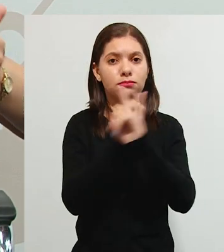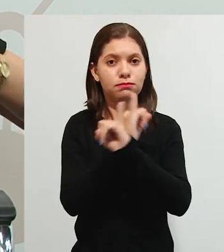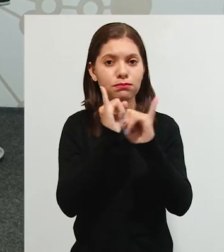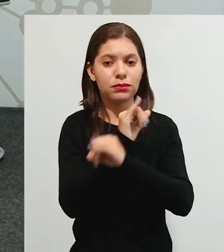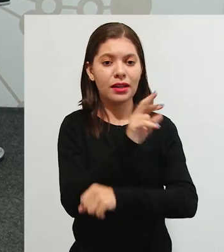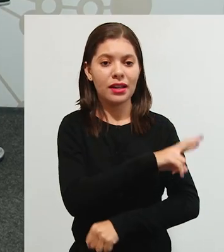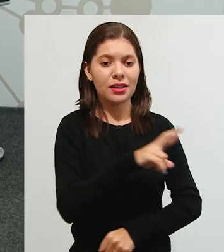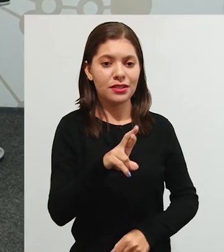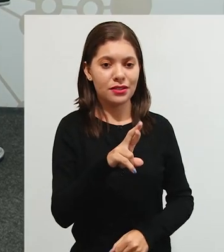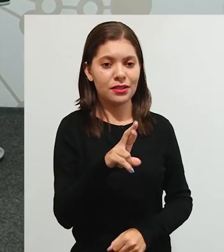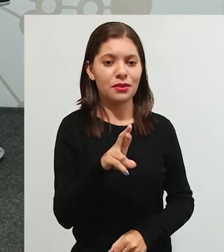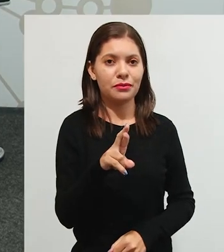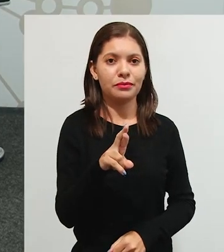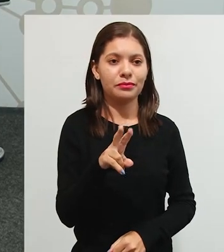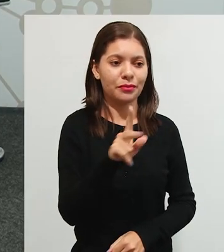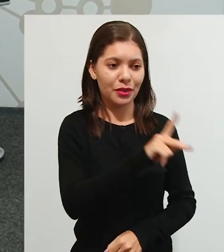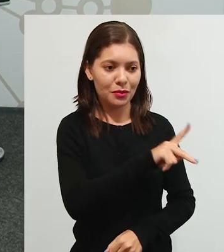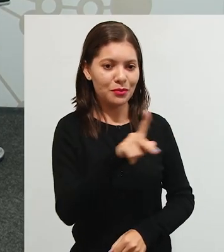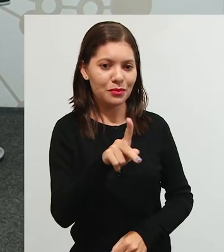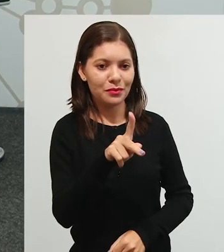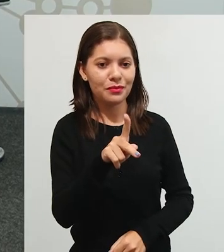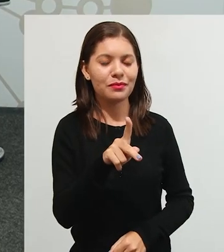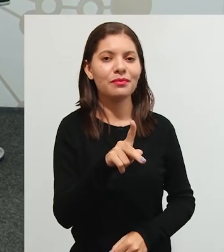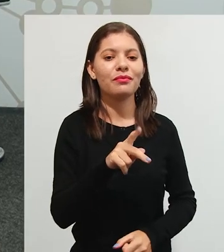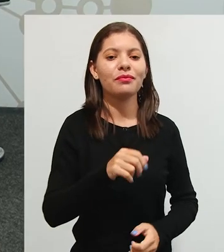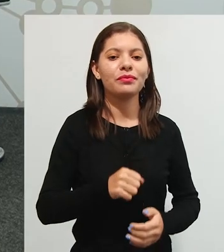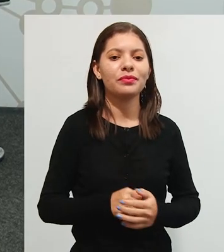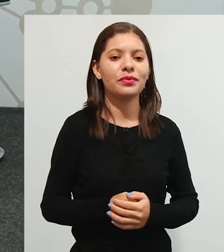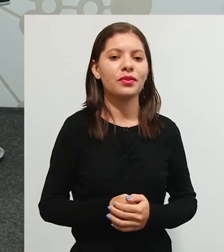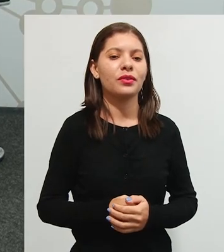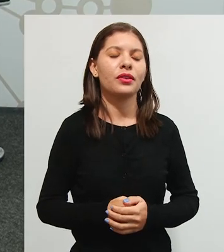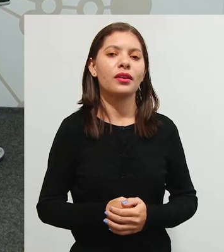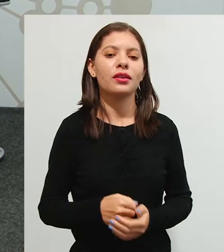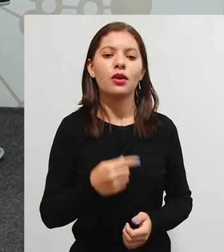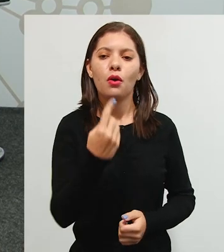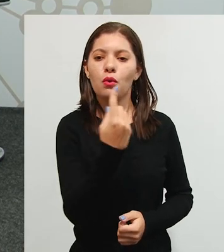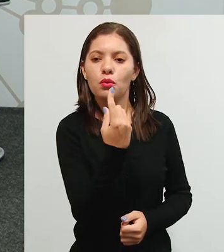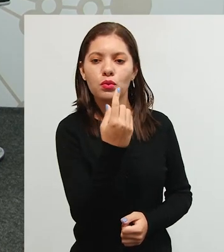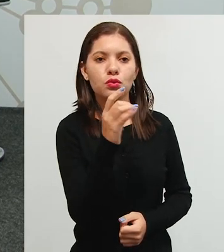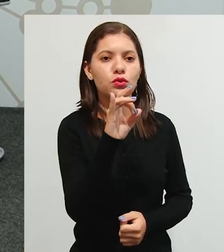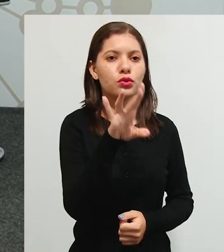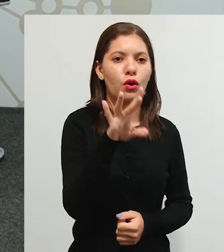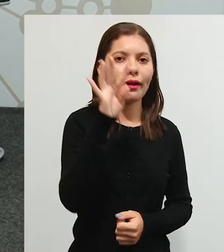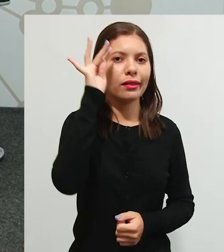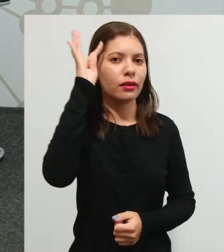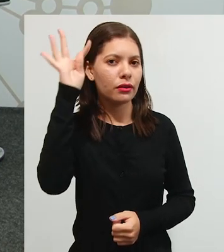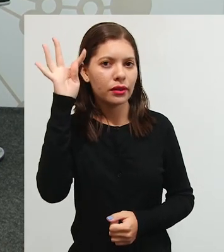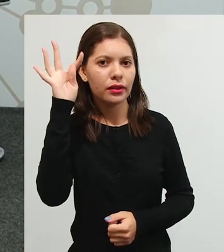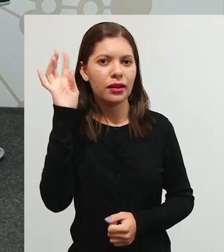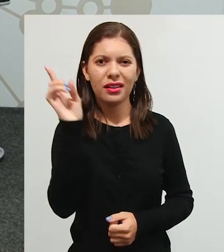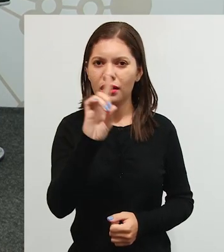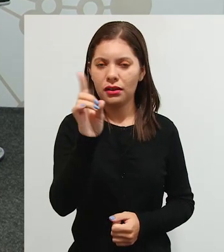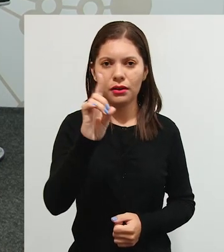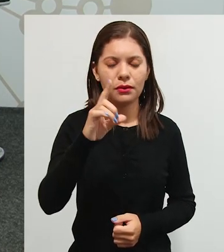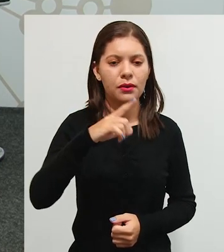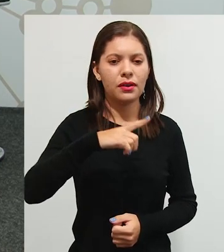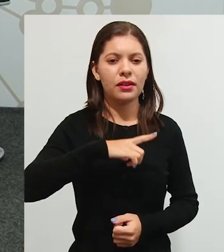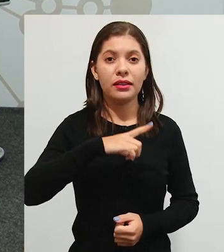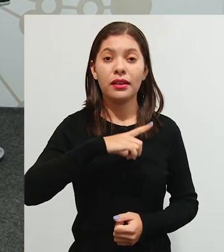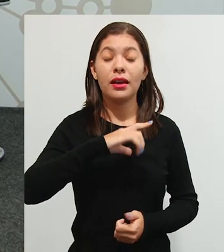professora não é só um ou outro né nós temos que nós vamos estudar nessa disciplina as